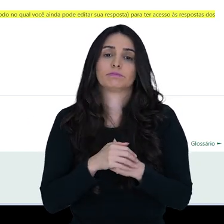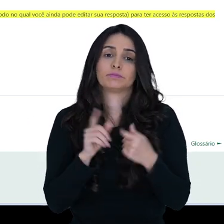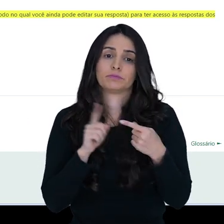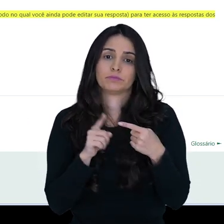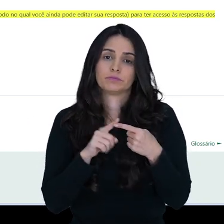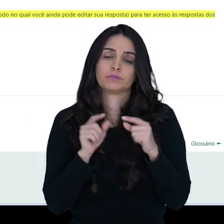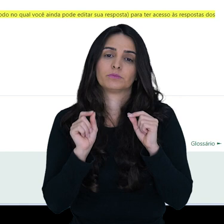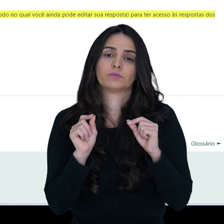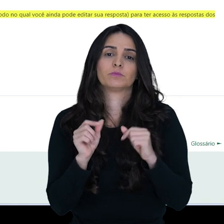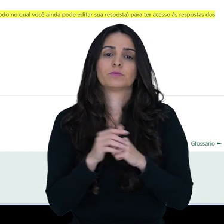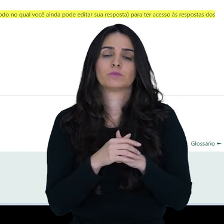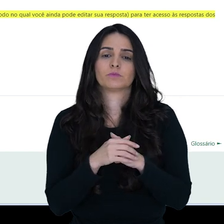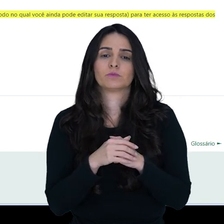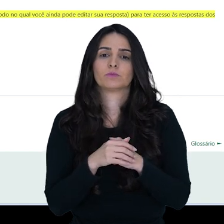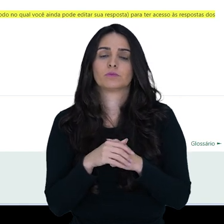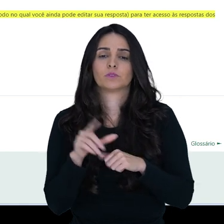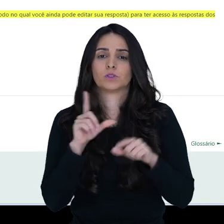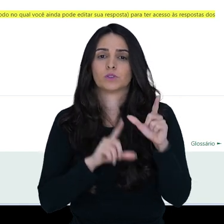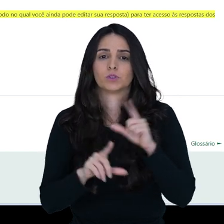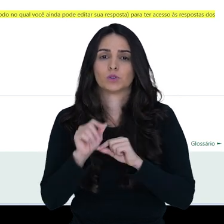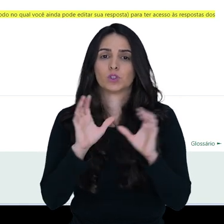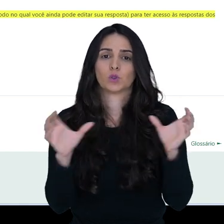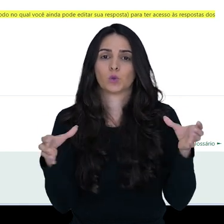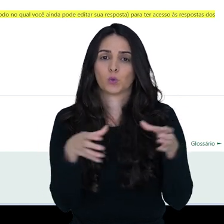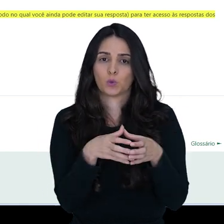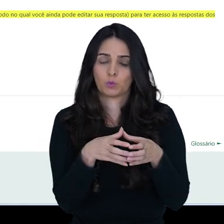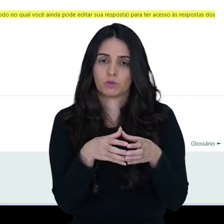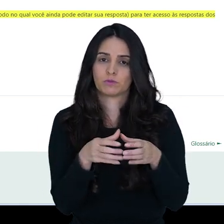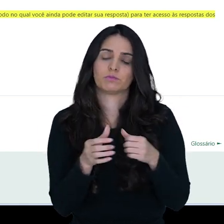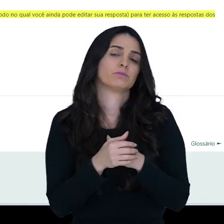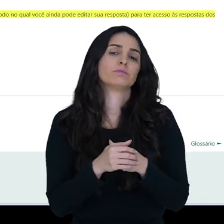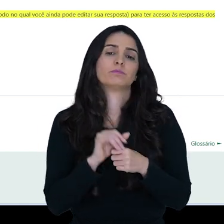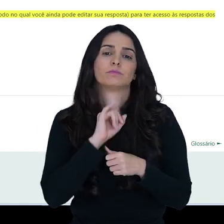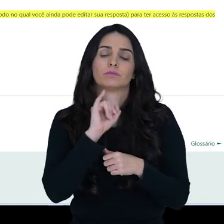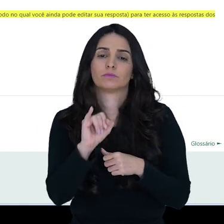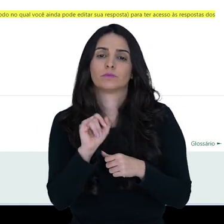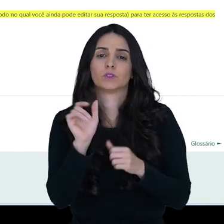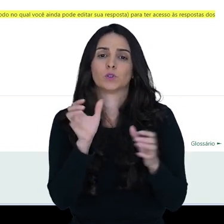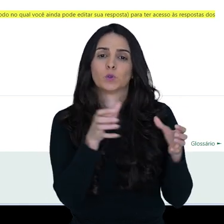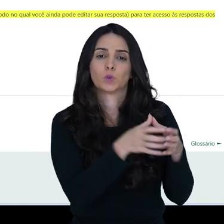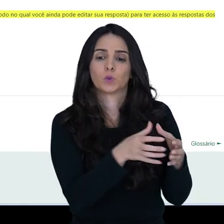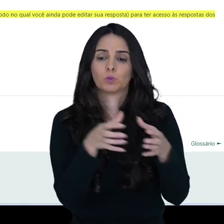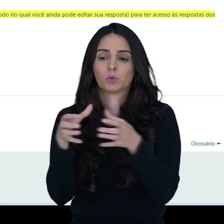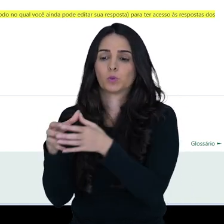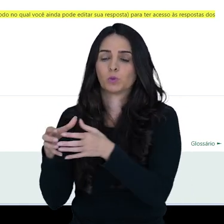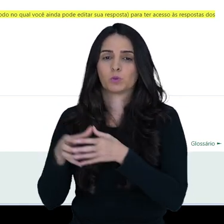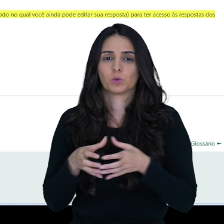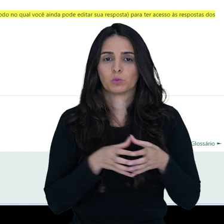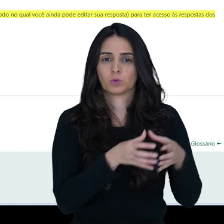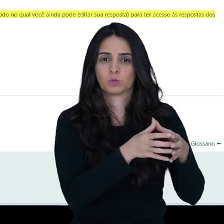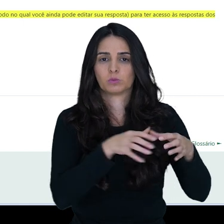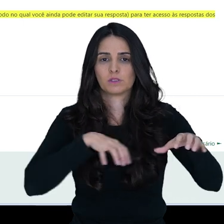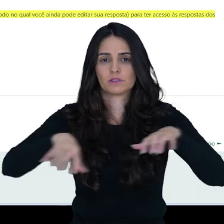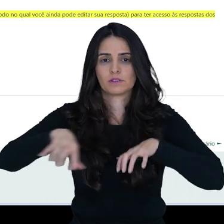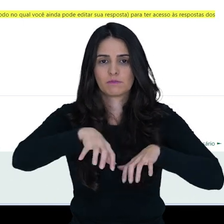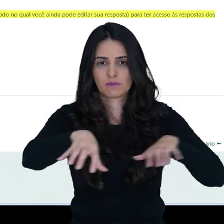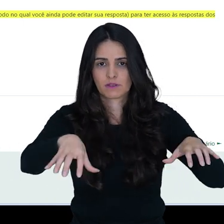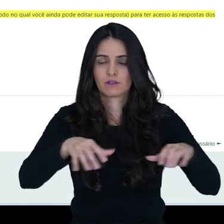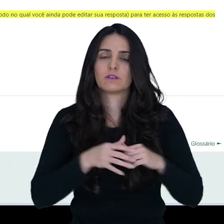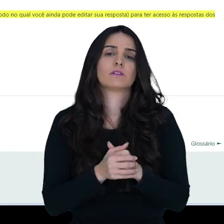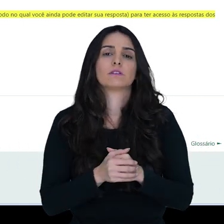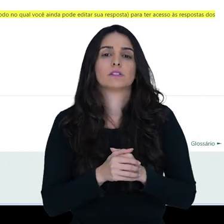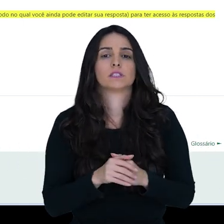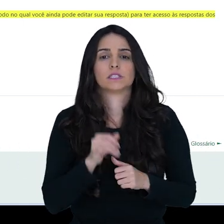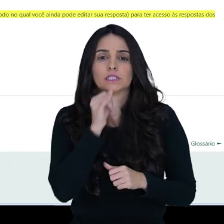Então, primeiramente, nós vamos escolher a turma. Quando se tratar de grupos separados, então, se